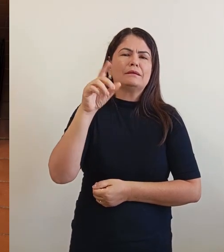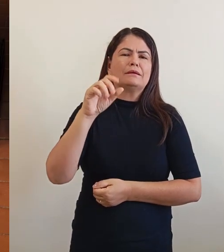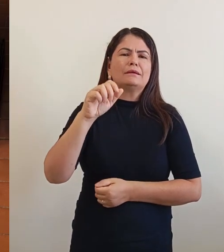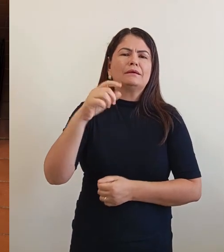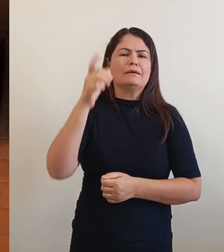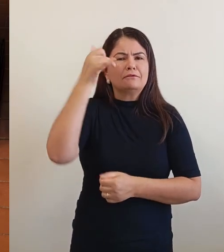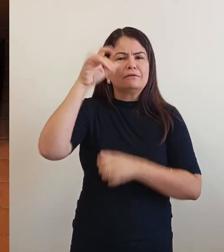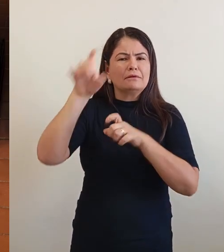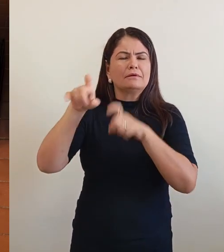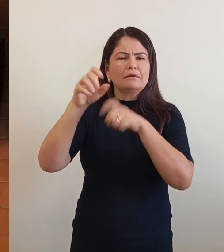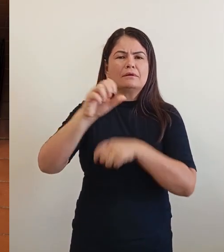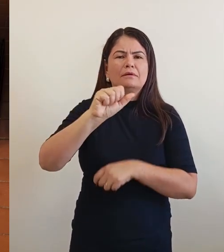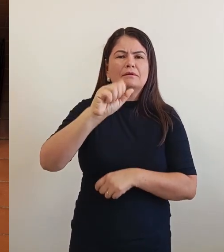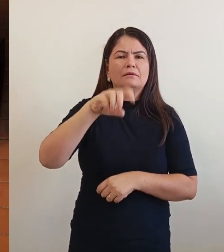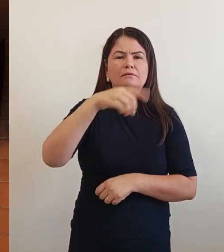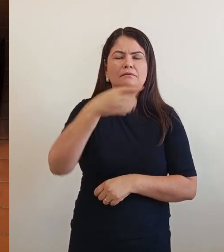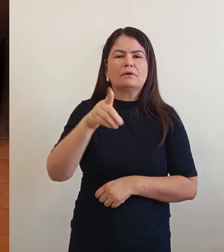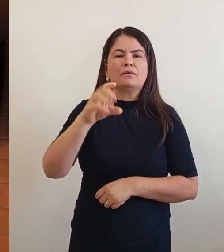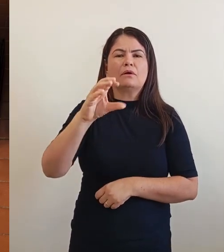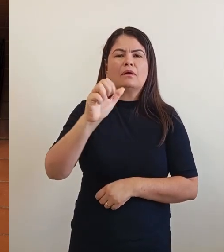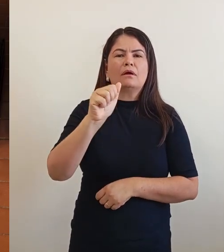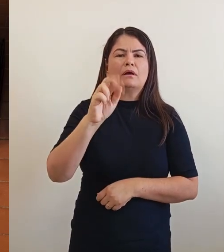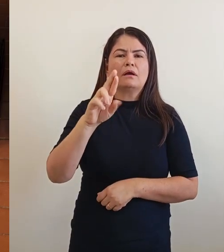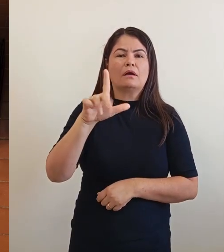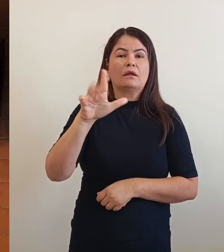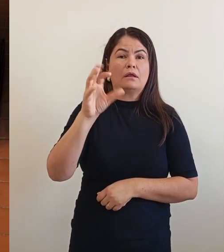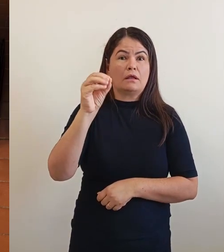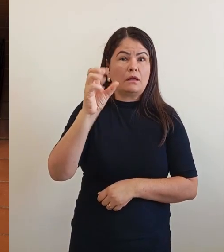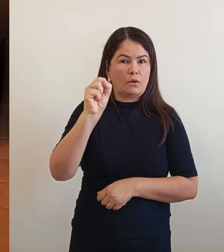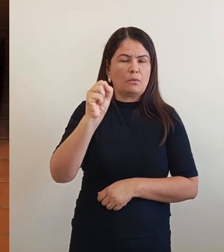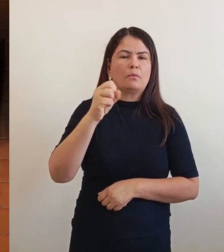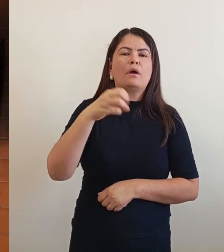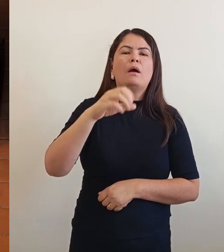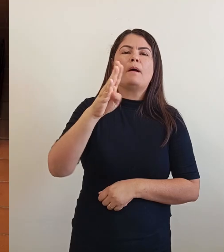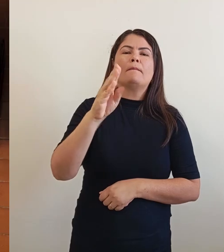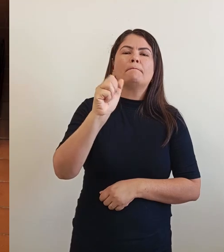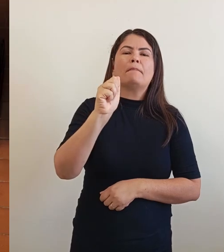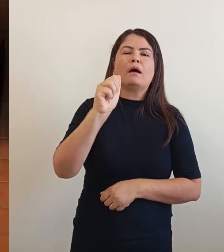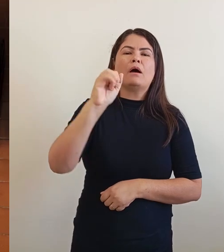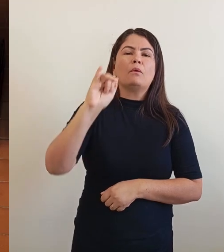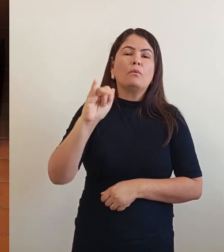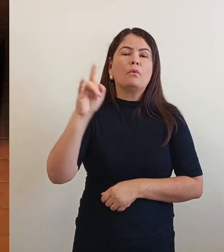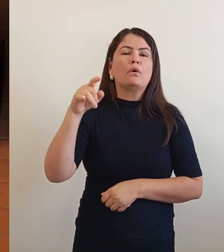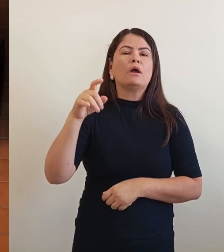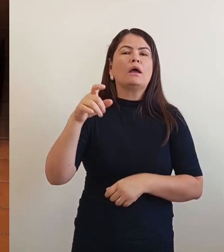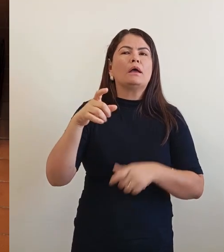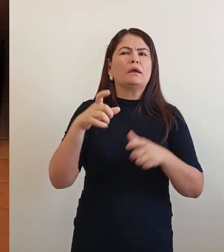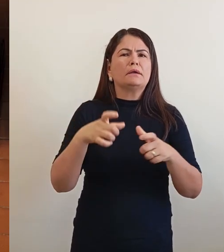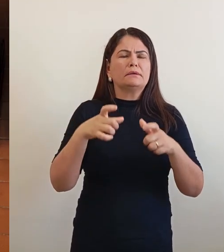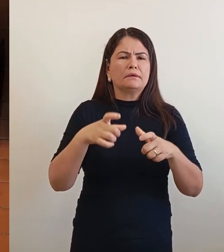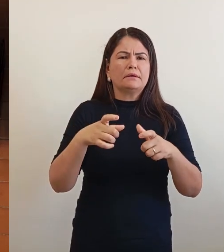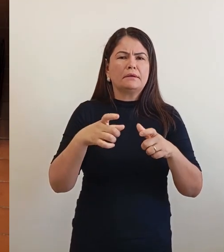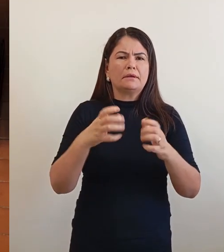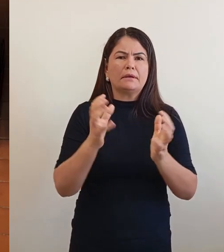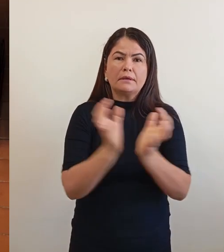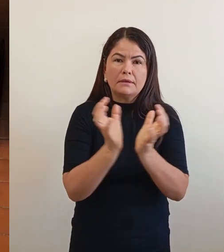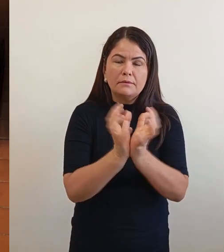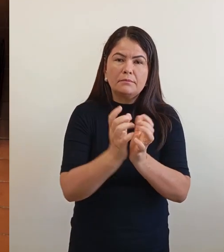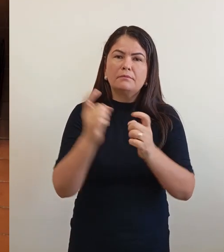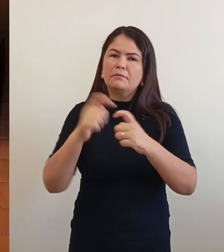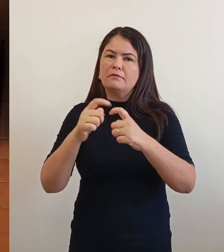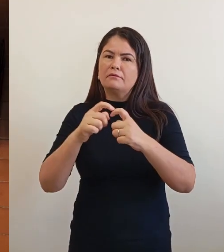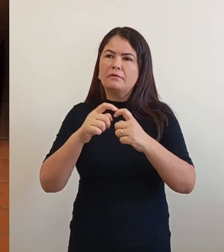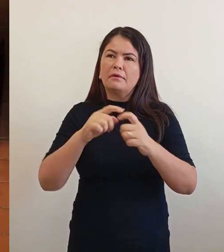essa equipe médica vai sair lá atender essas pessoas. Se a pessoa, o caso for mais grave, um exemplo, um